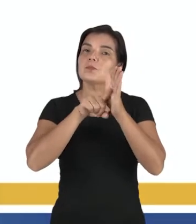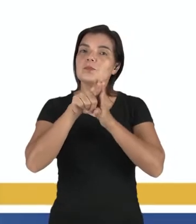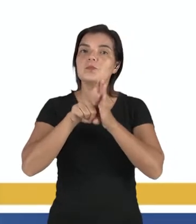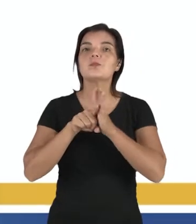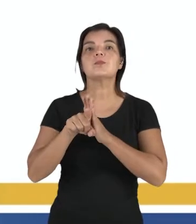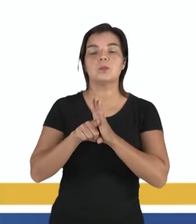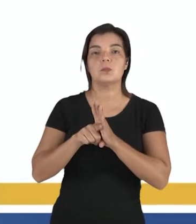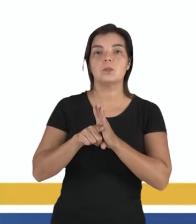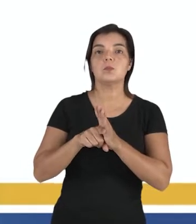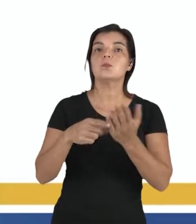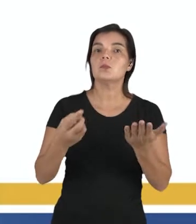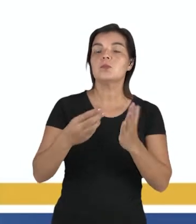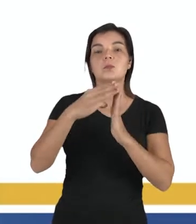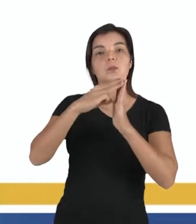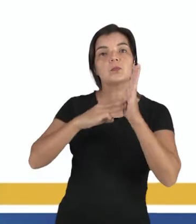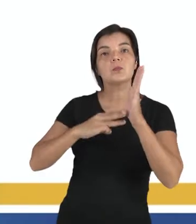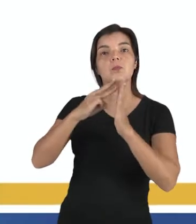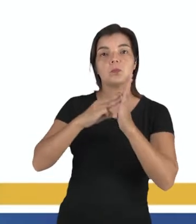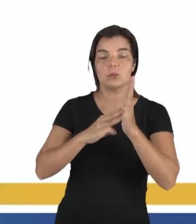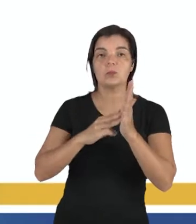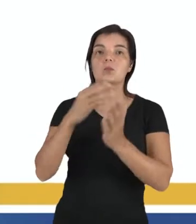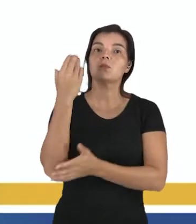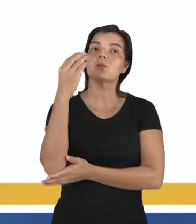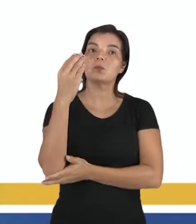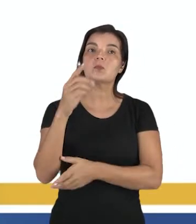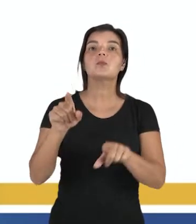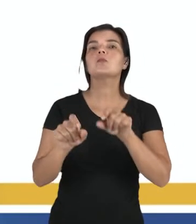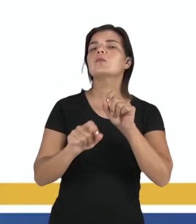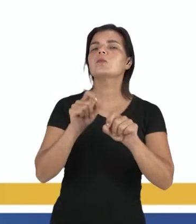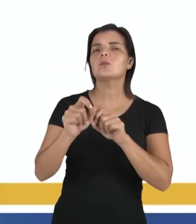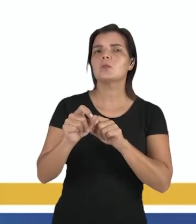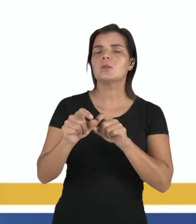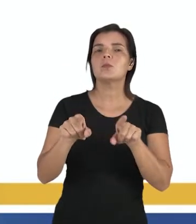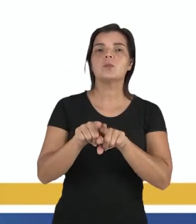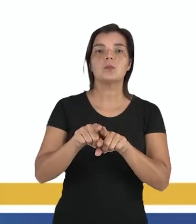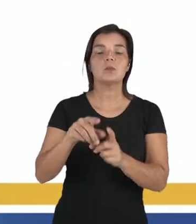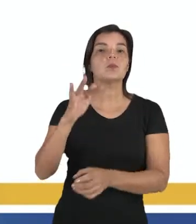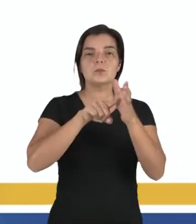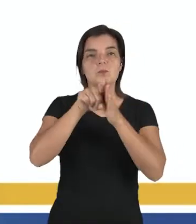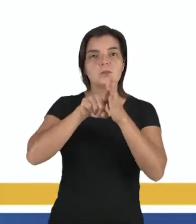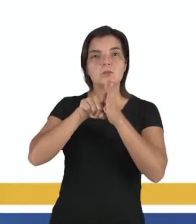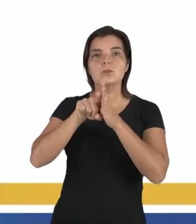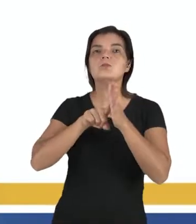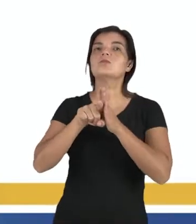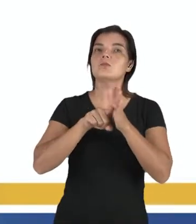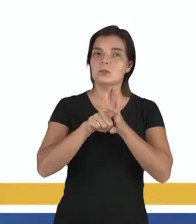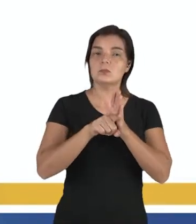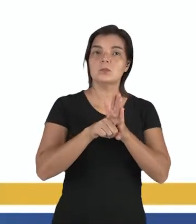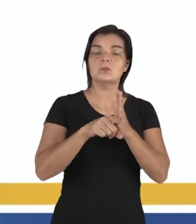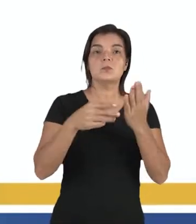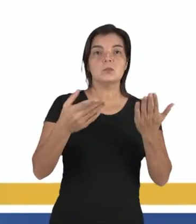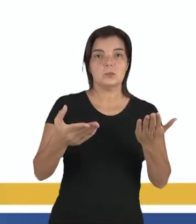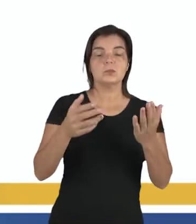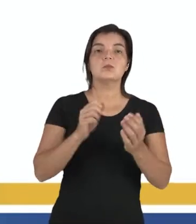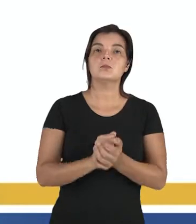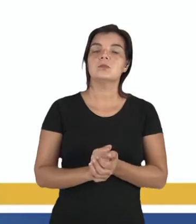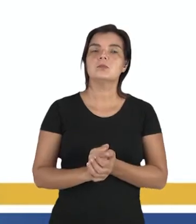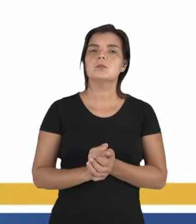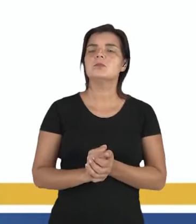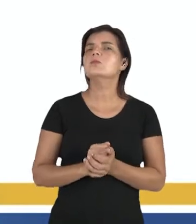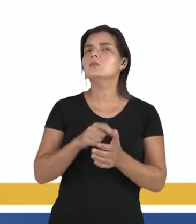O método científico em Descartes. Vamos começar com Bacon. Numa reação às